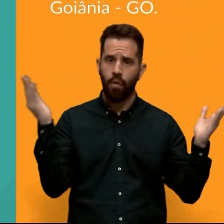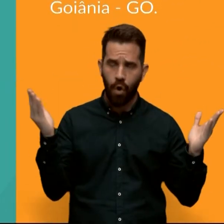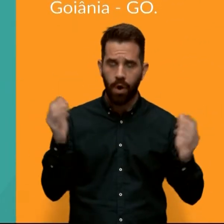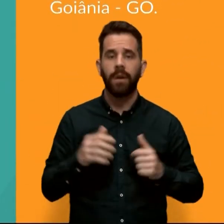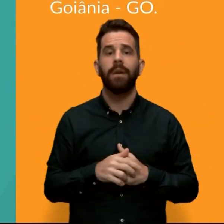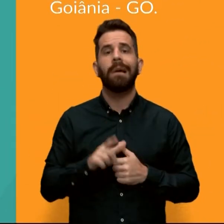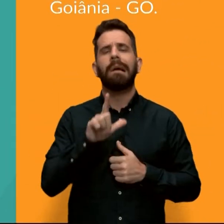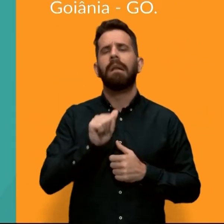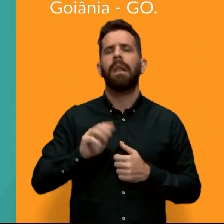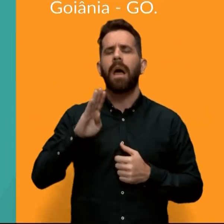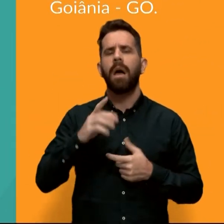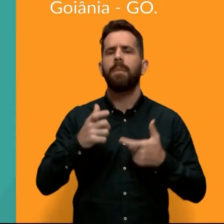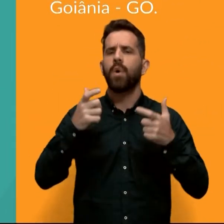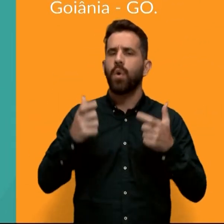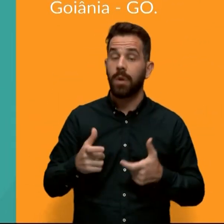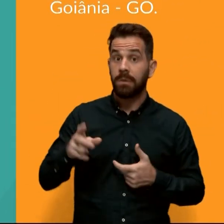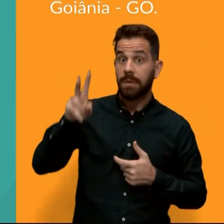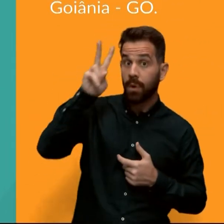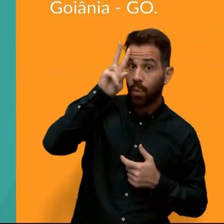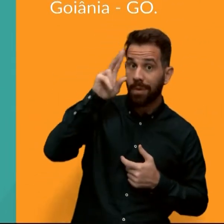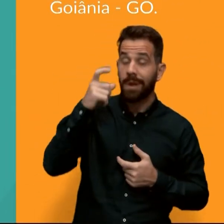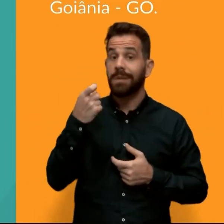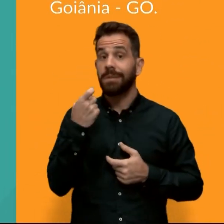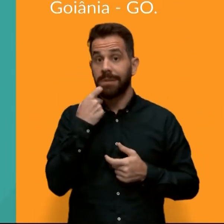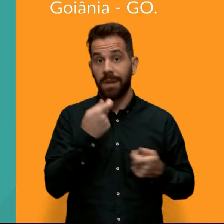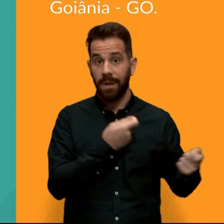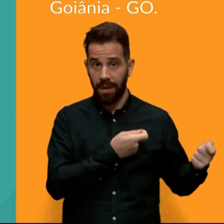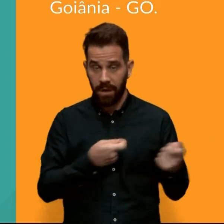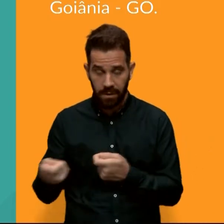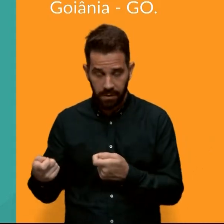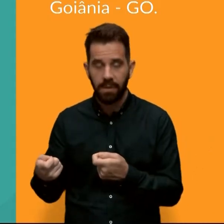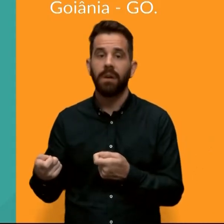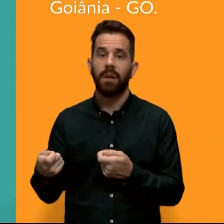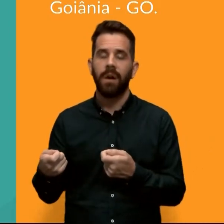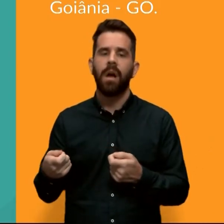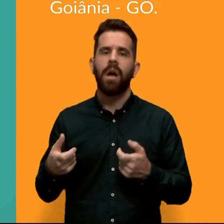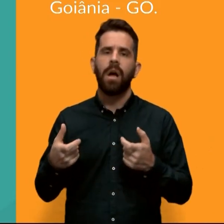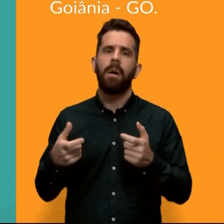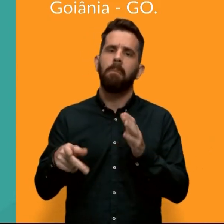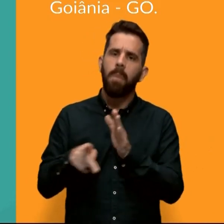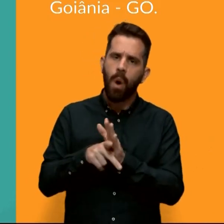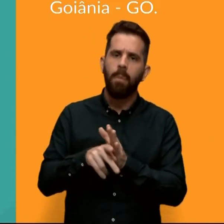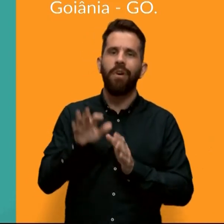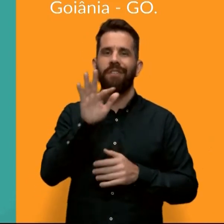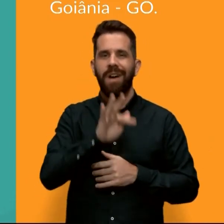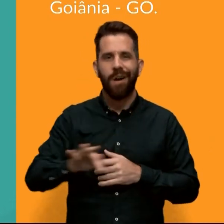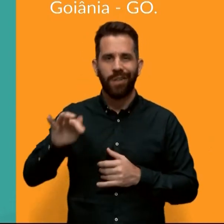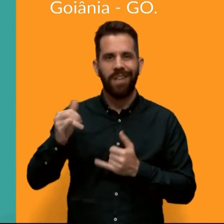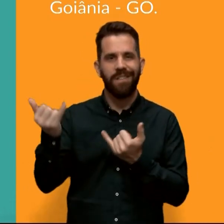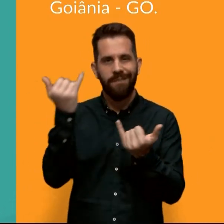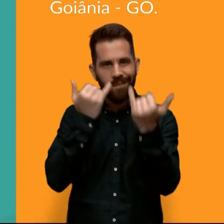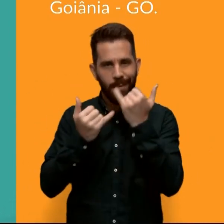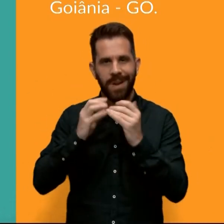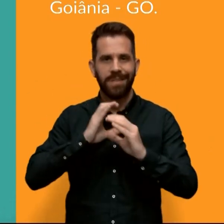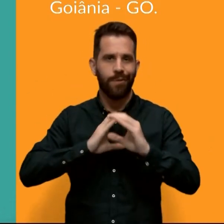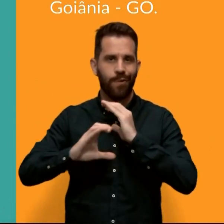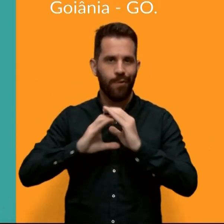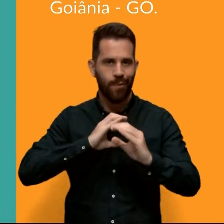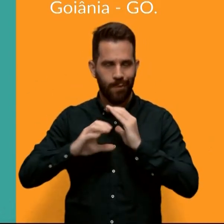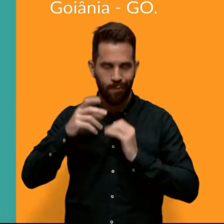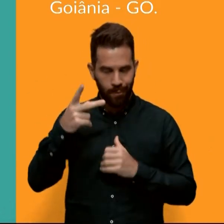O laboratório funciona de segunda a sexta-feira e fica localizado na Faculdade de Informação e